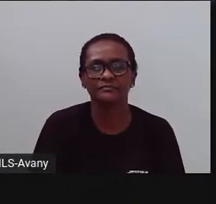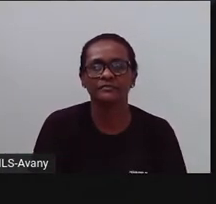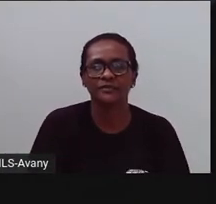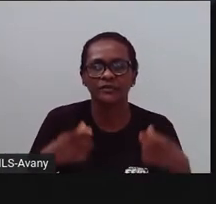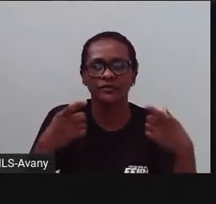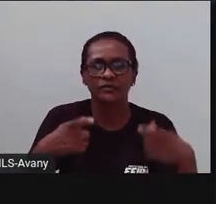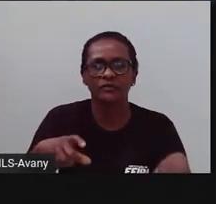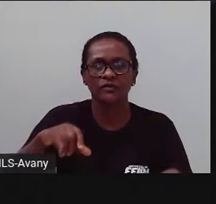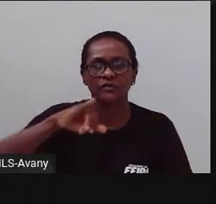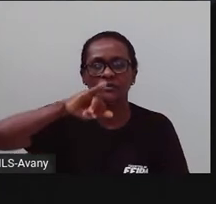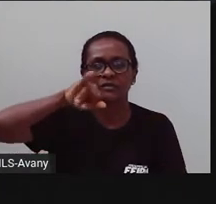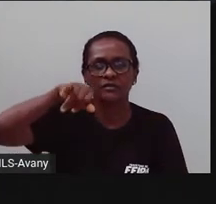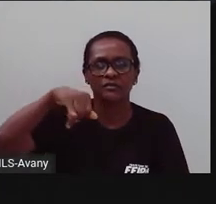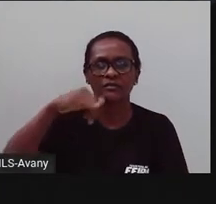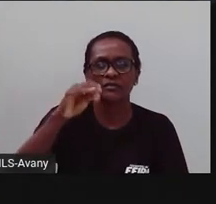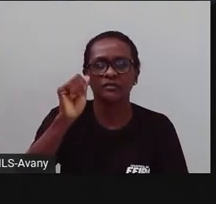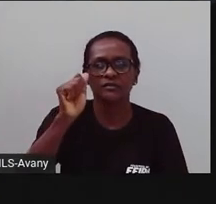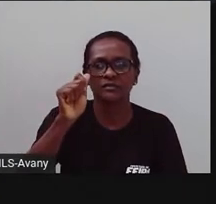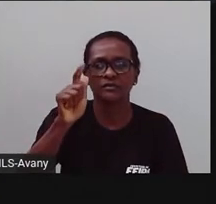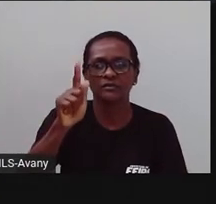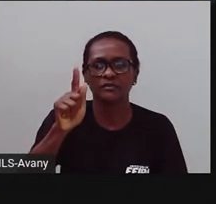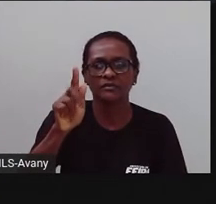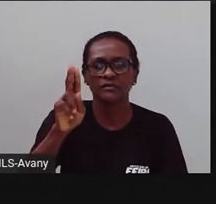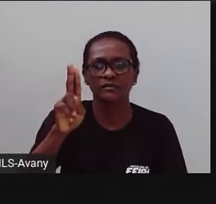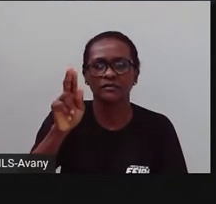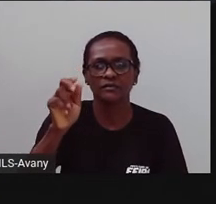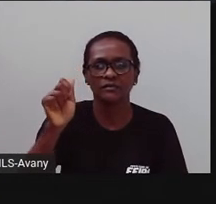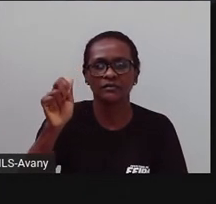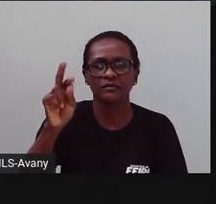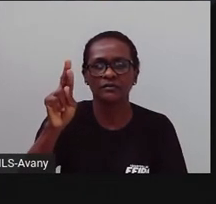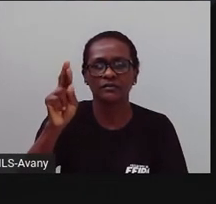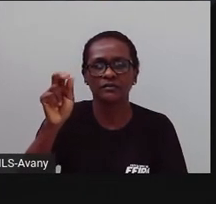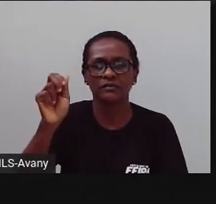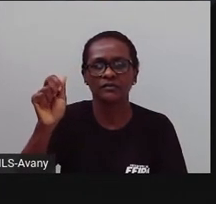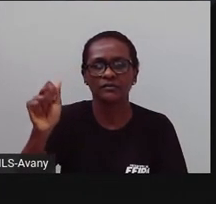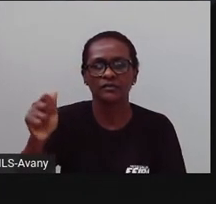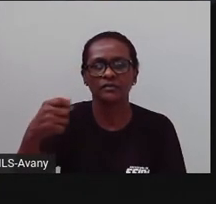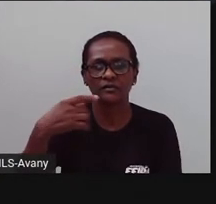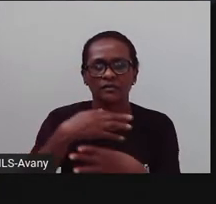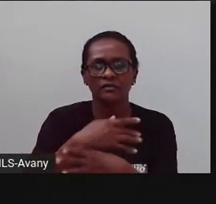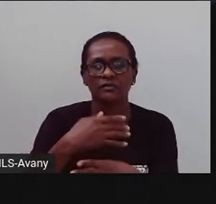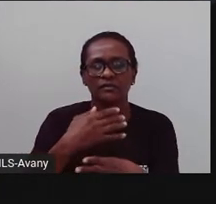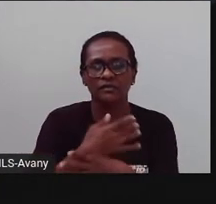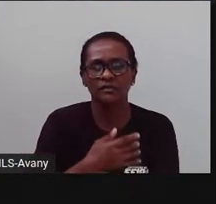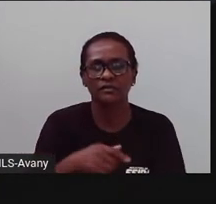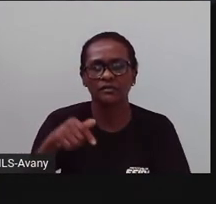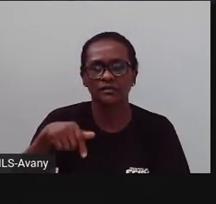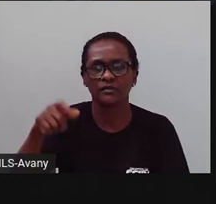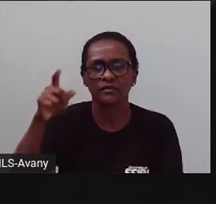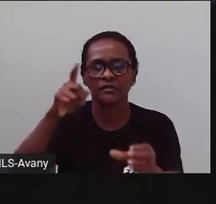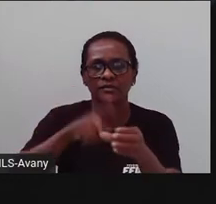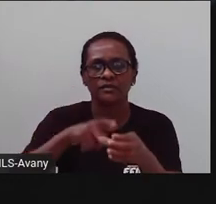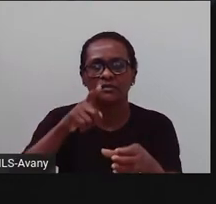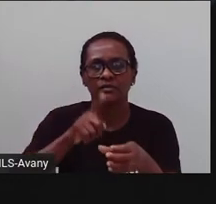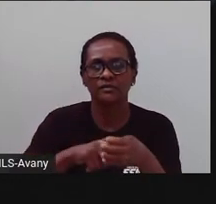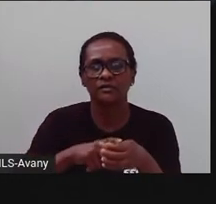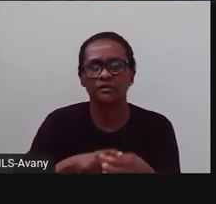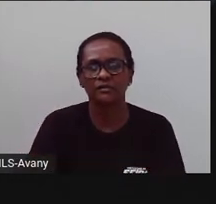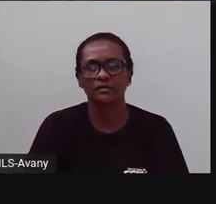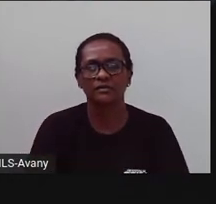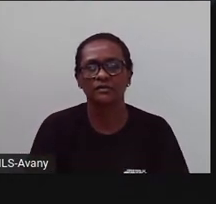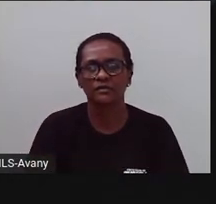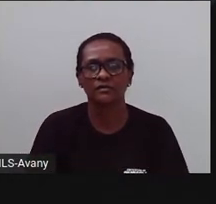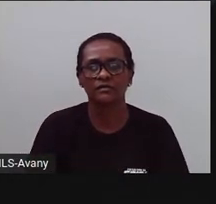Jaguara, né? E é um evento também que a vida, né? Que